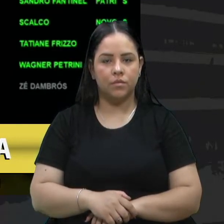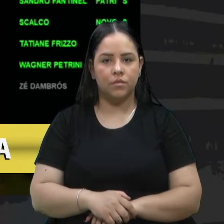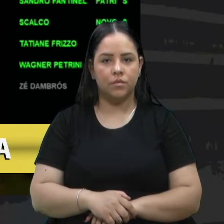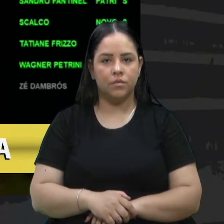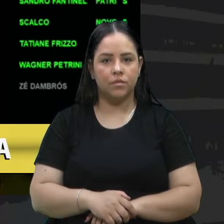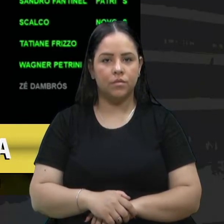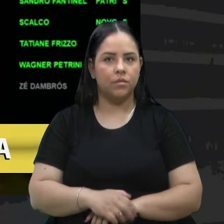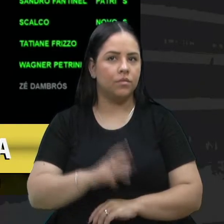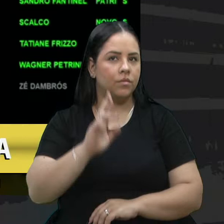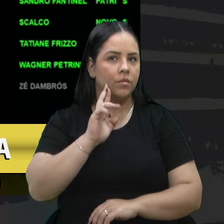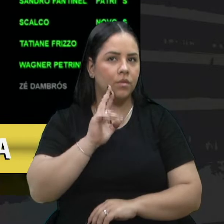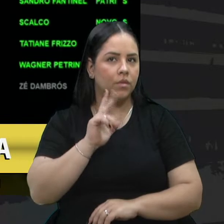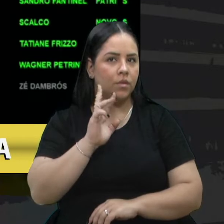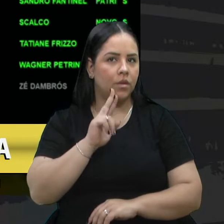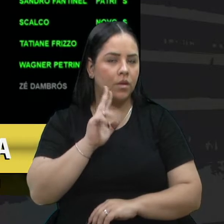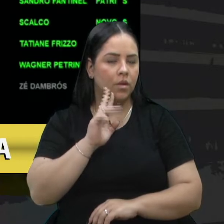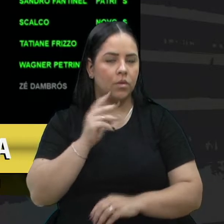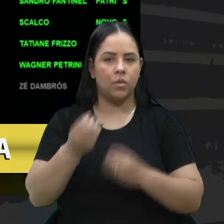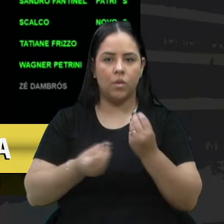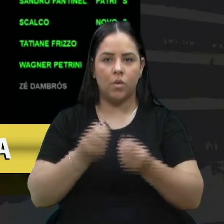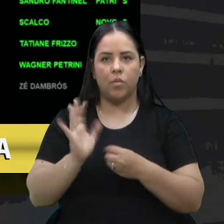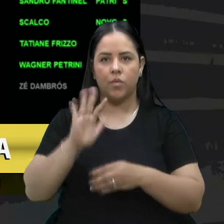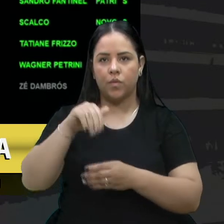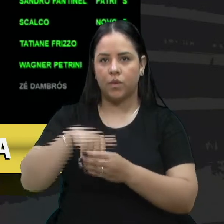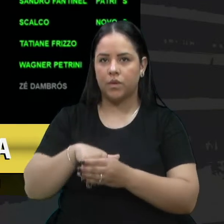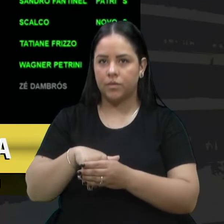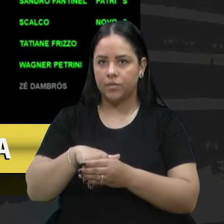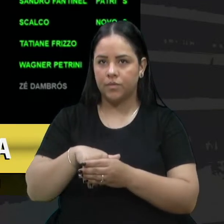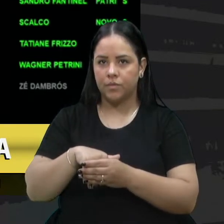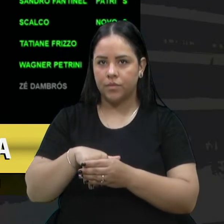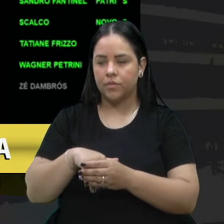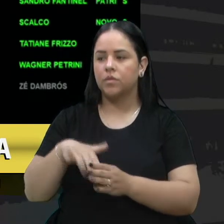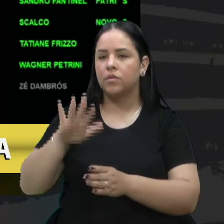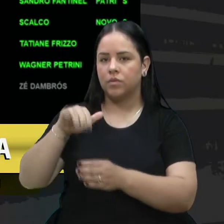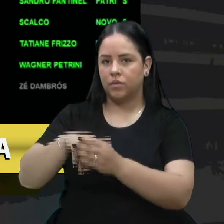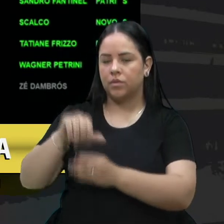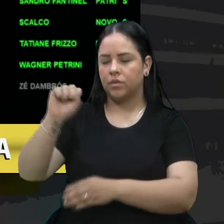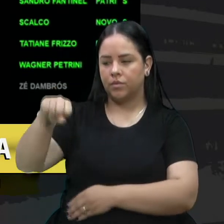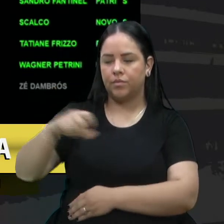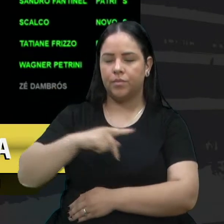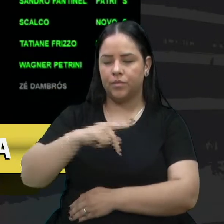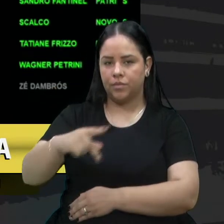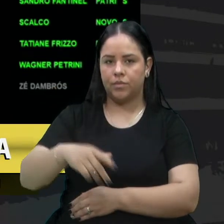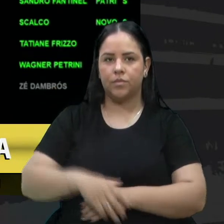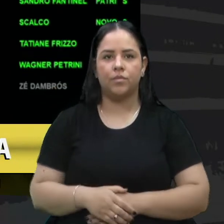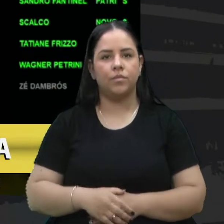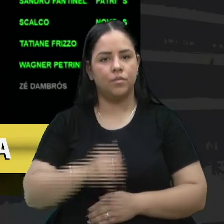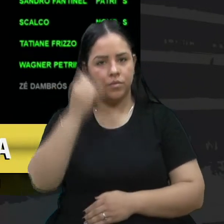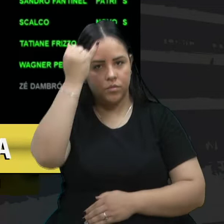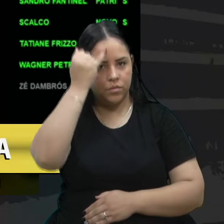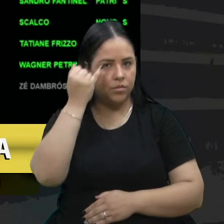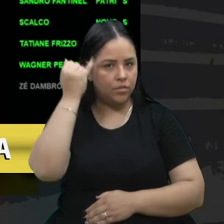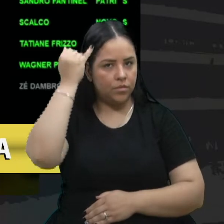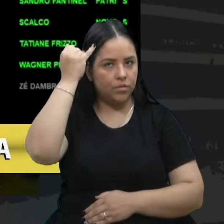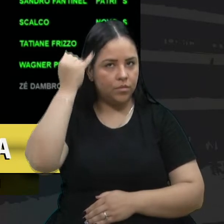Renato Oliveira, como vota? Eu voto sim, Sr. Presidente. Vota sim. Zé D'Ambrós?